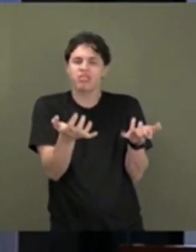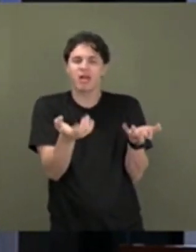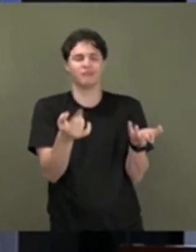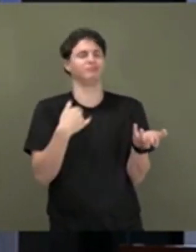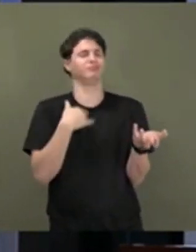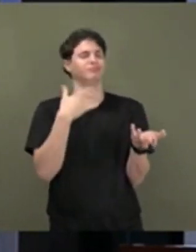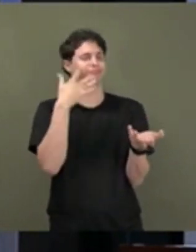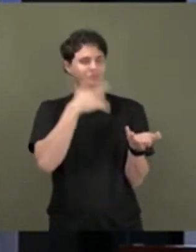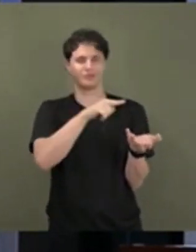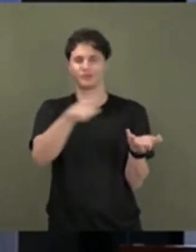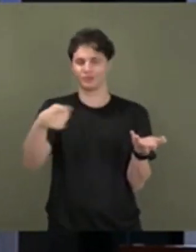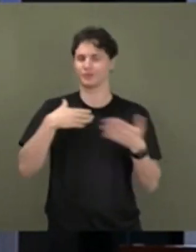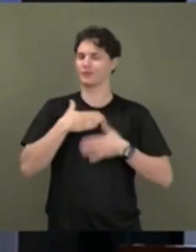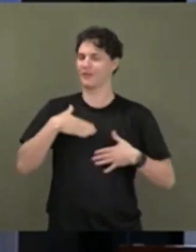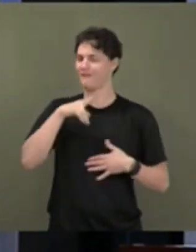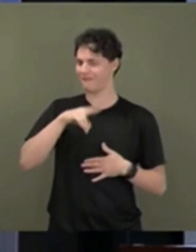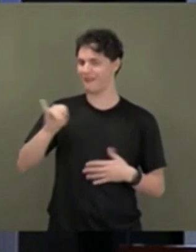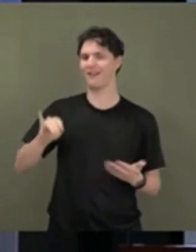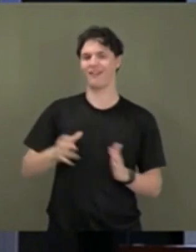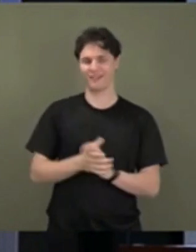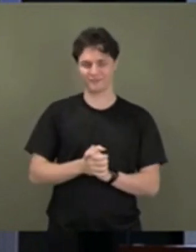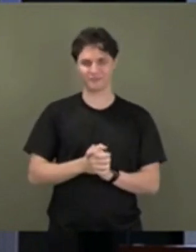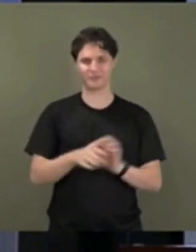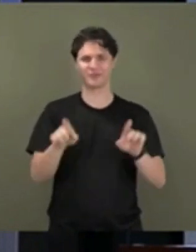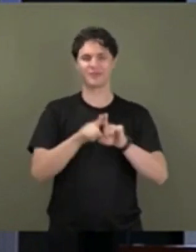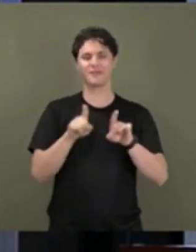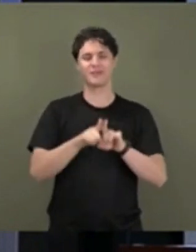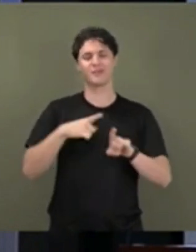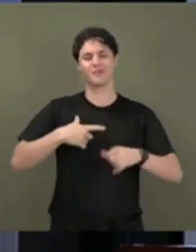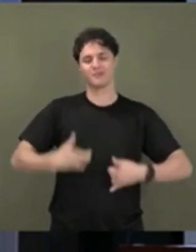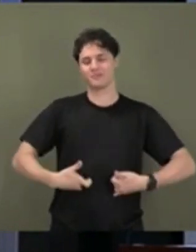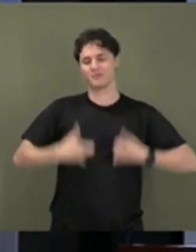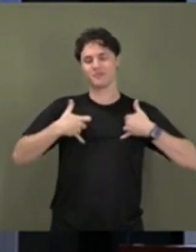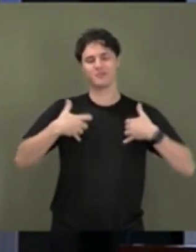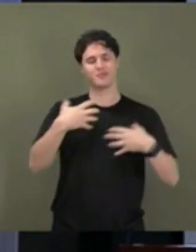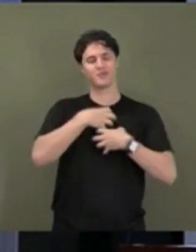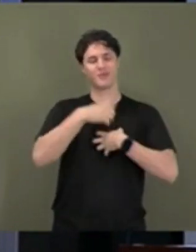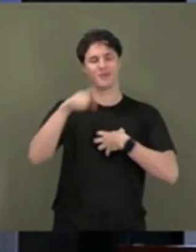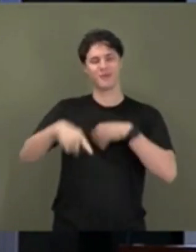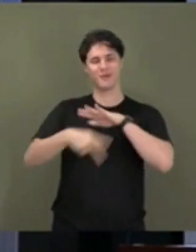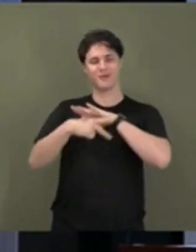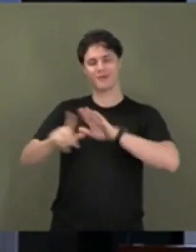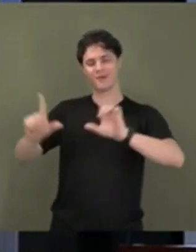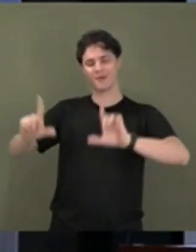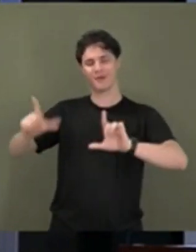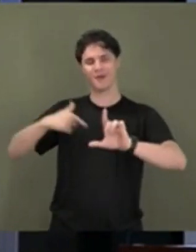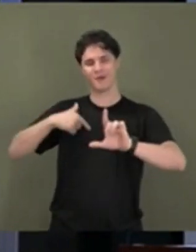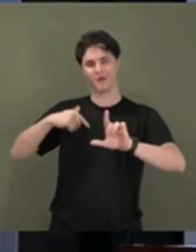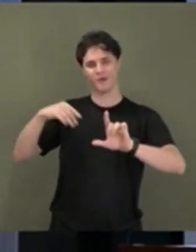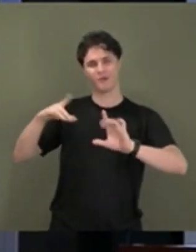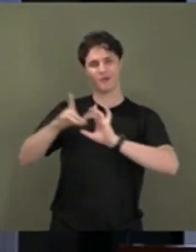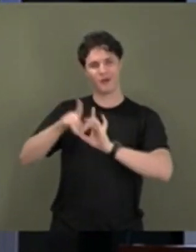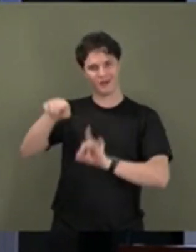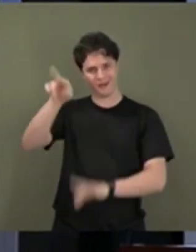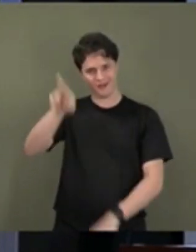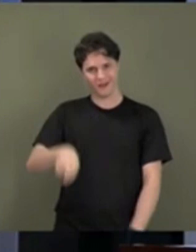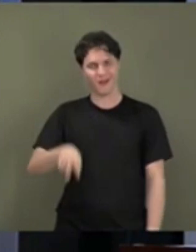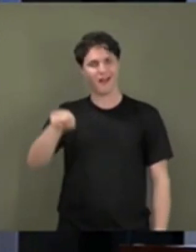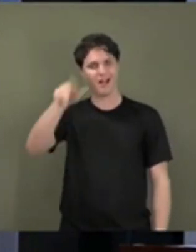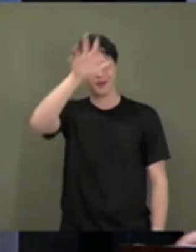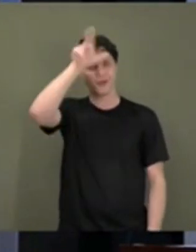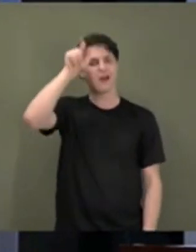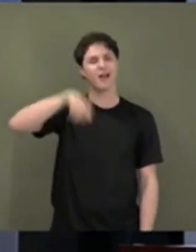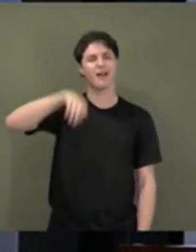bastante satisfeitos. E o orgulho, que é o slogan da emissora que eu dirijo, que o Amazonas é